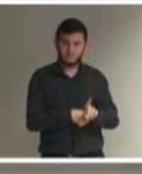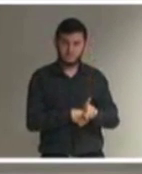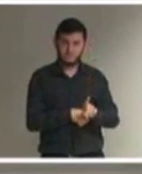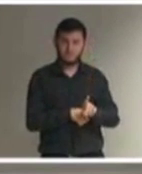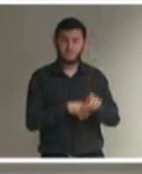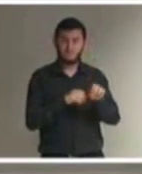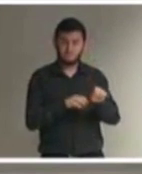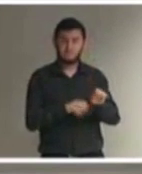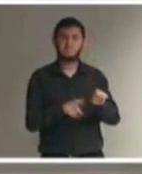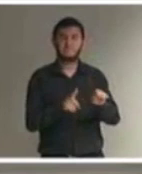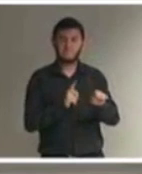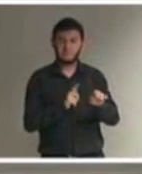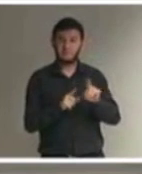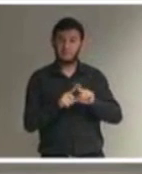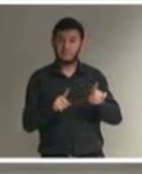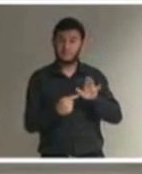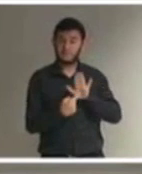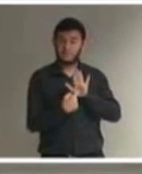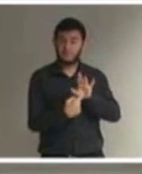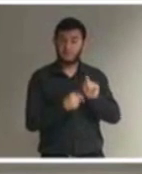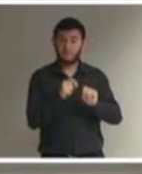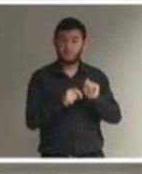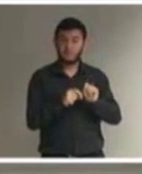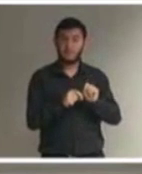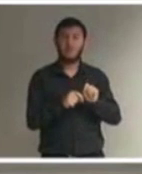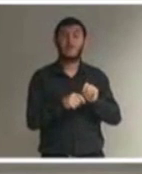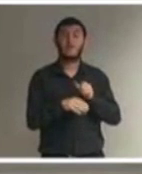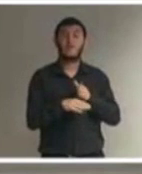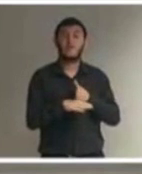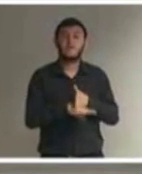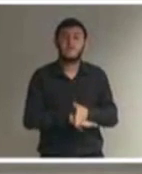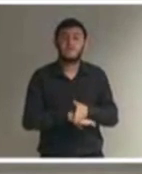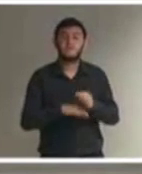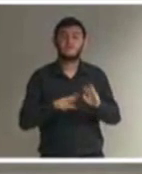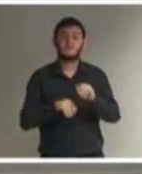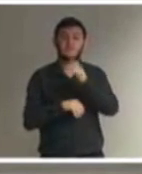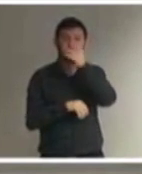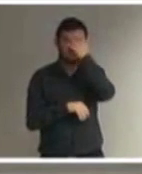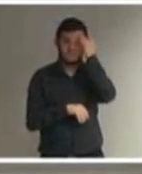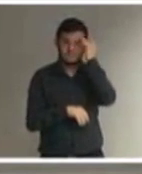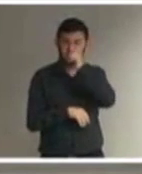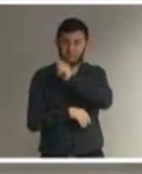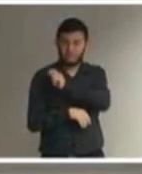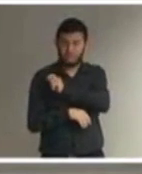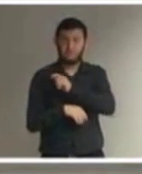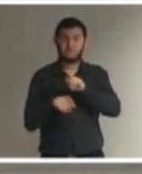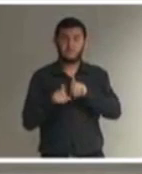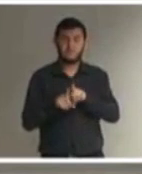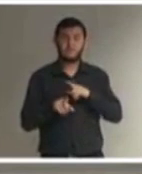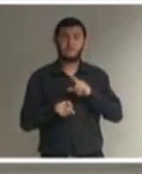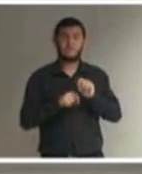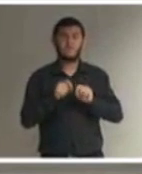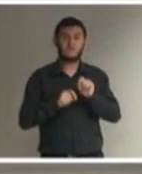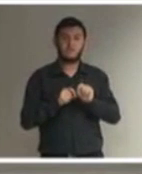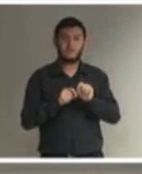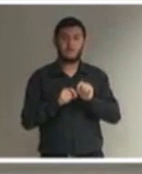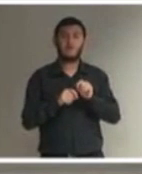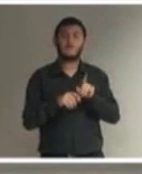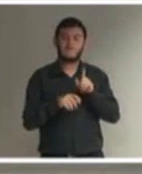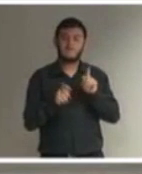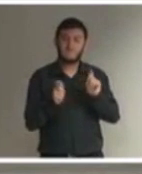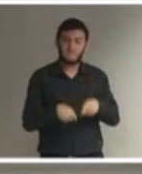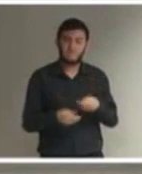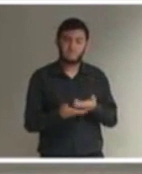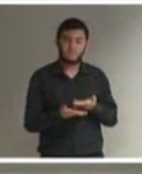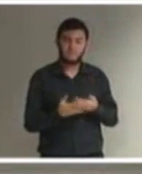diz que o acesso de todos os alunos é obrigatório ao ensino fundamental, hoje básico, que